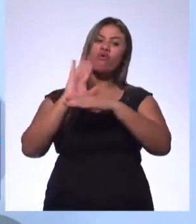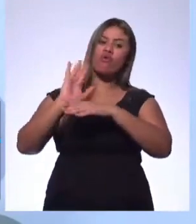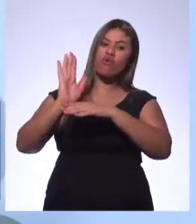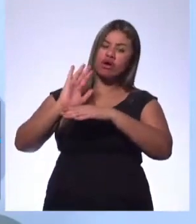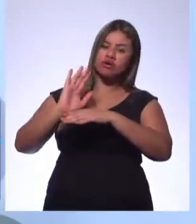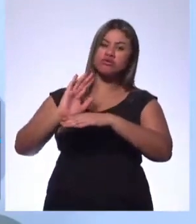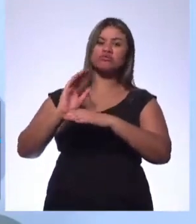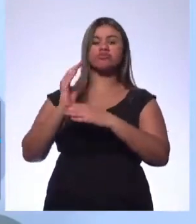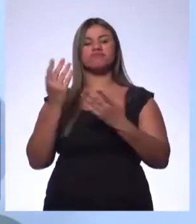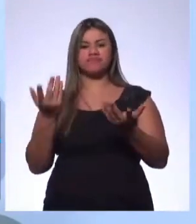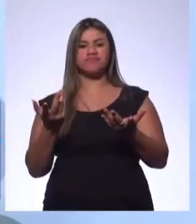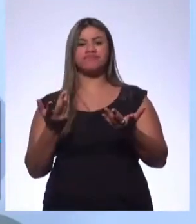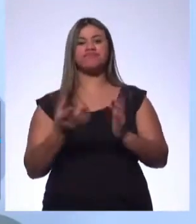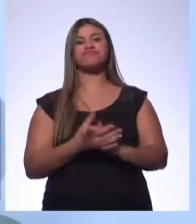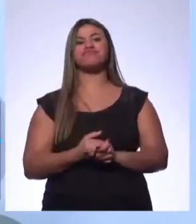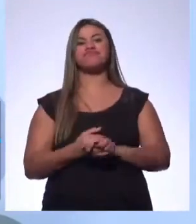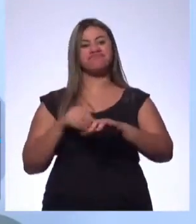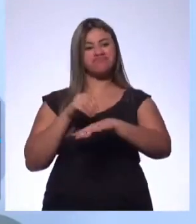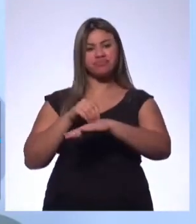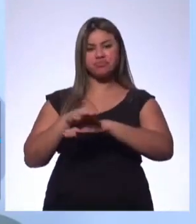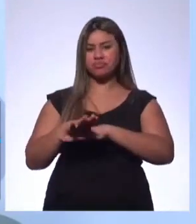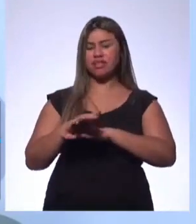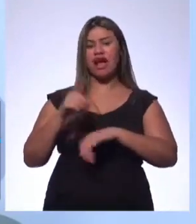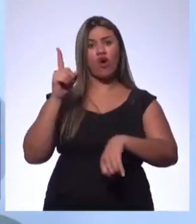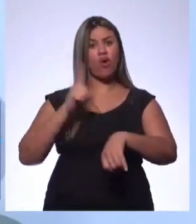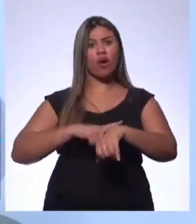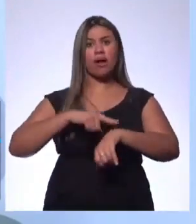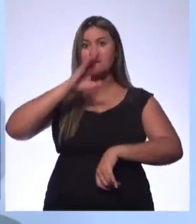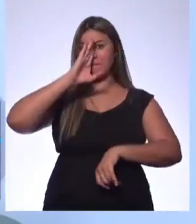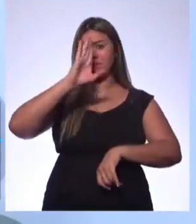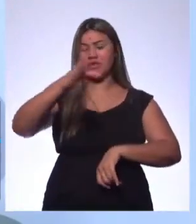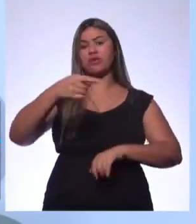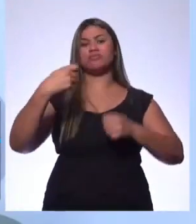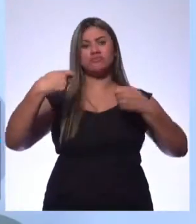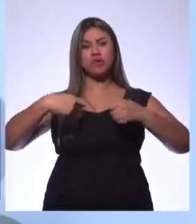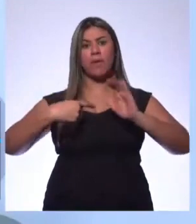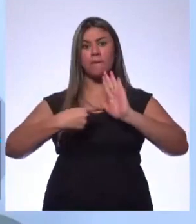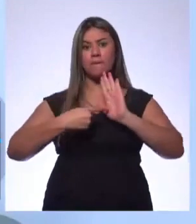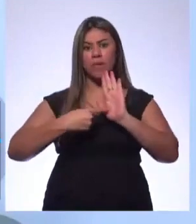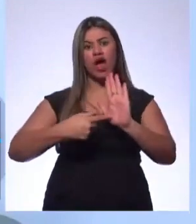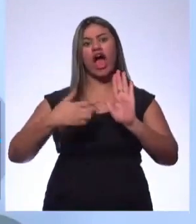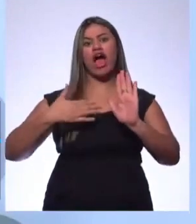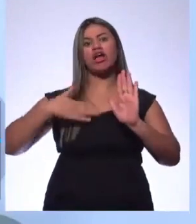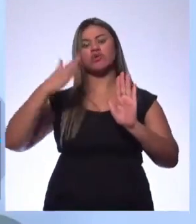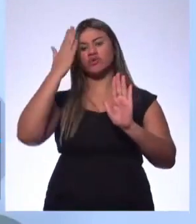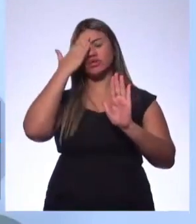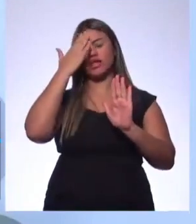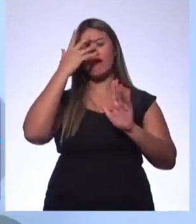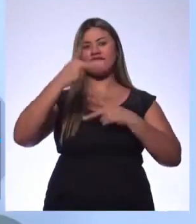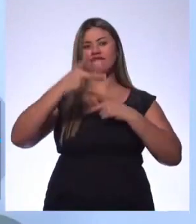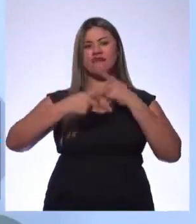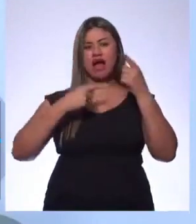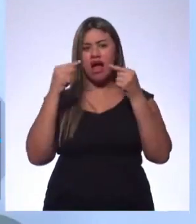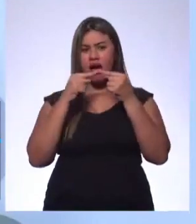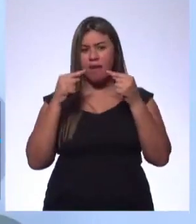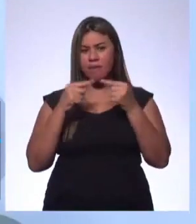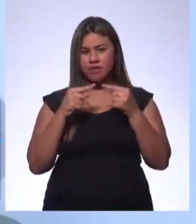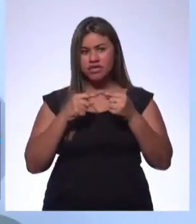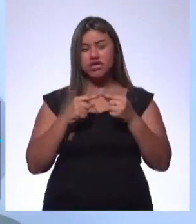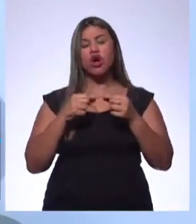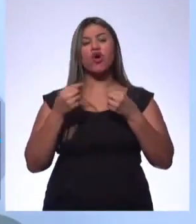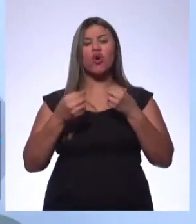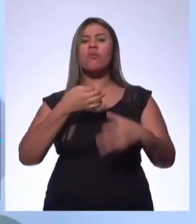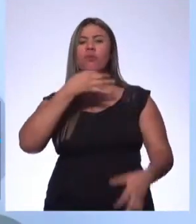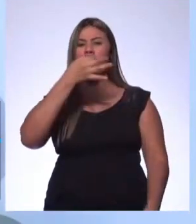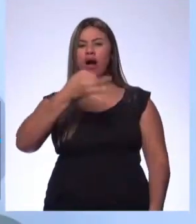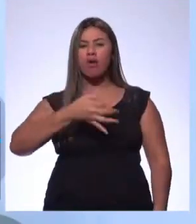que eu indiquei ali. Então, é a hora principal ali. Eu tenho que mostrar que eu sei o que eu estou falando nesse momento, com argumentos,